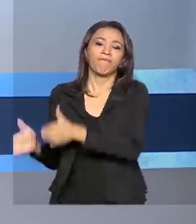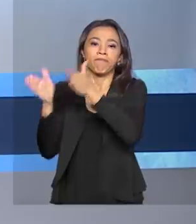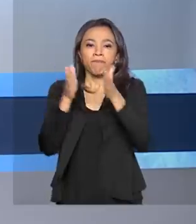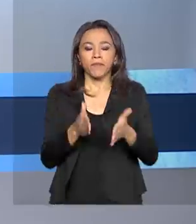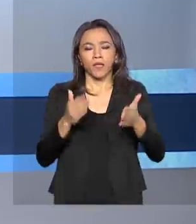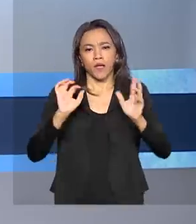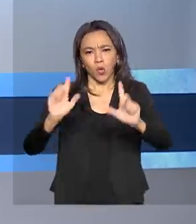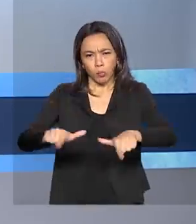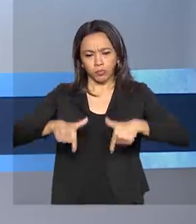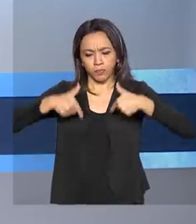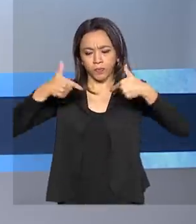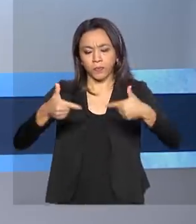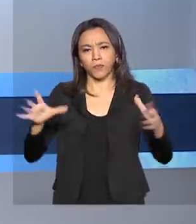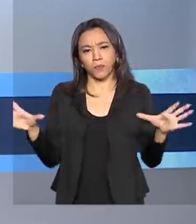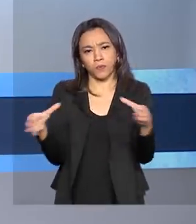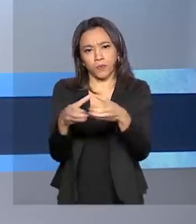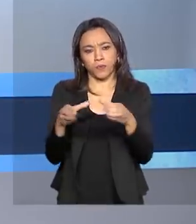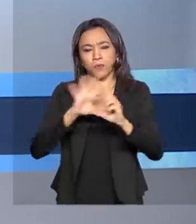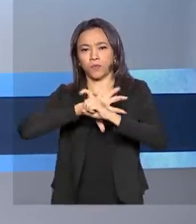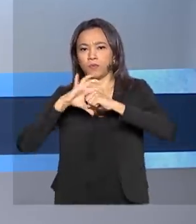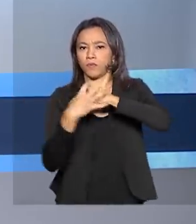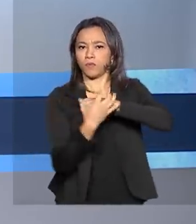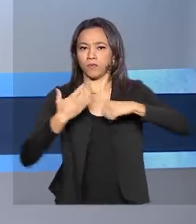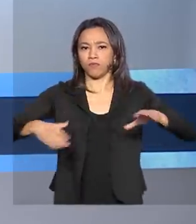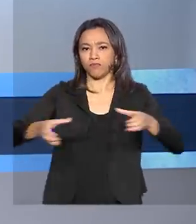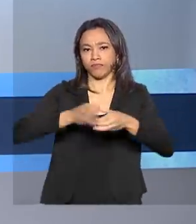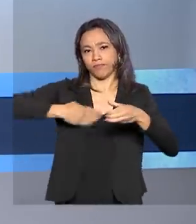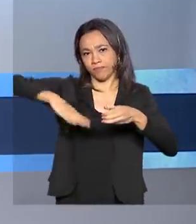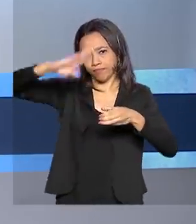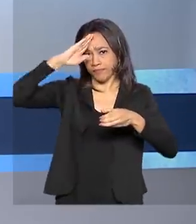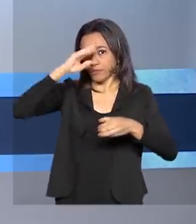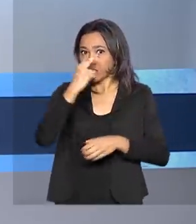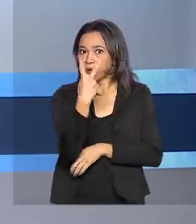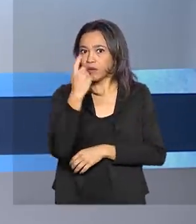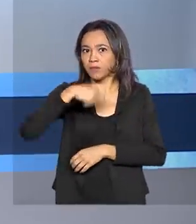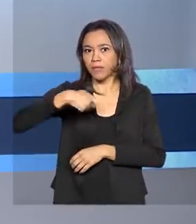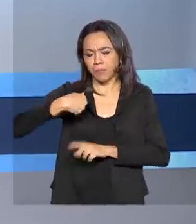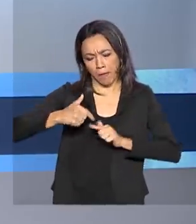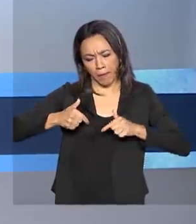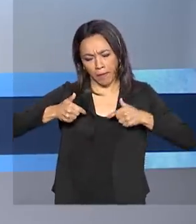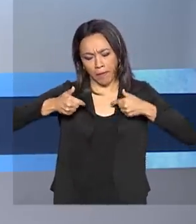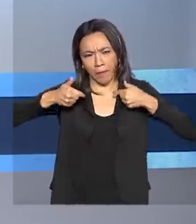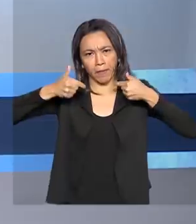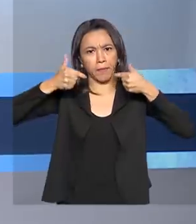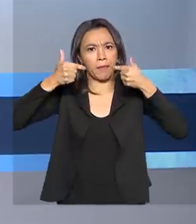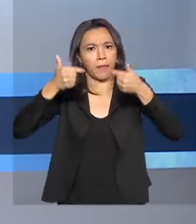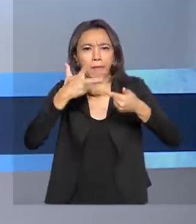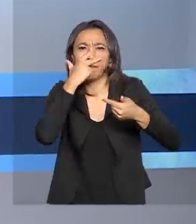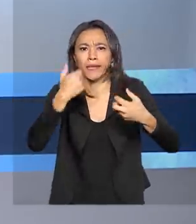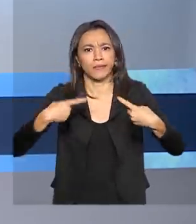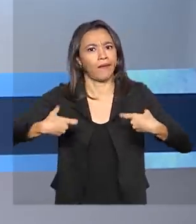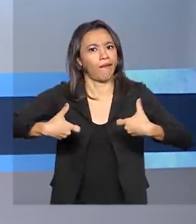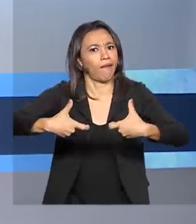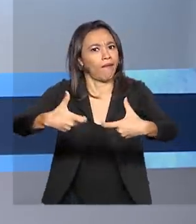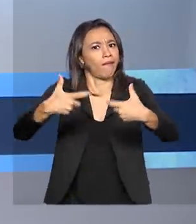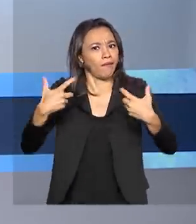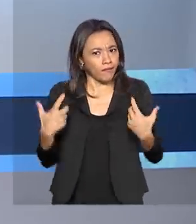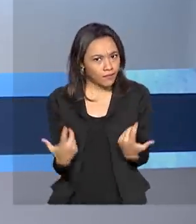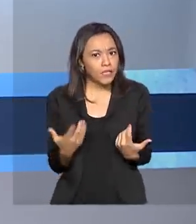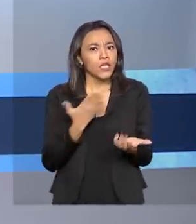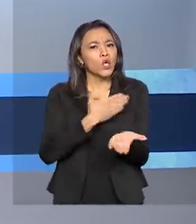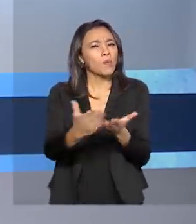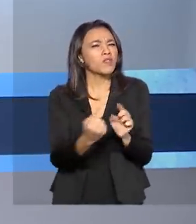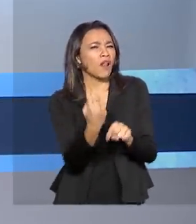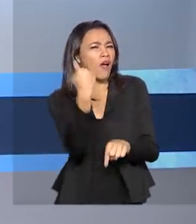-19 das Forças Armadas completou dois meses. O trabalho exige uma mobilização de guerra e começou com o